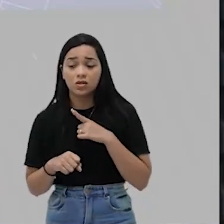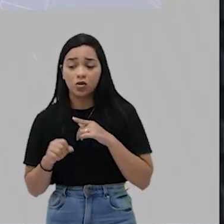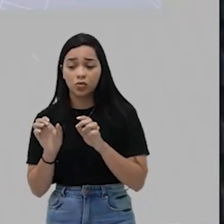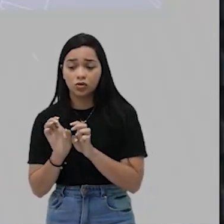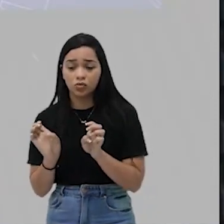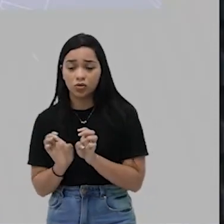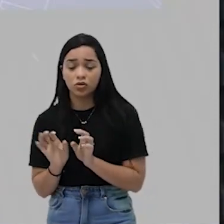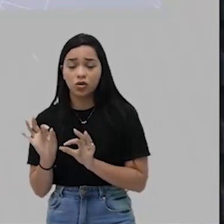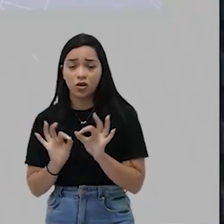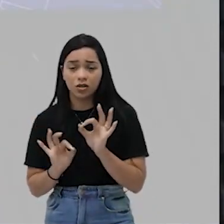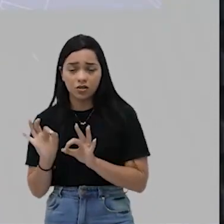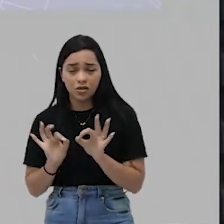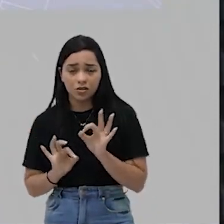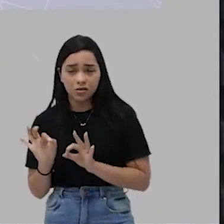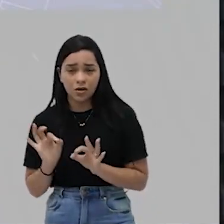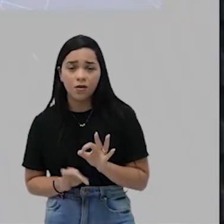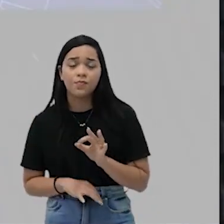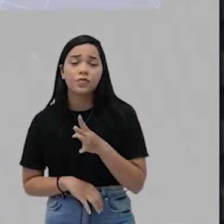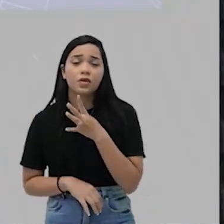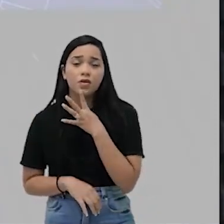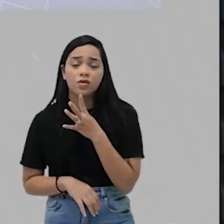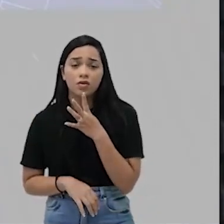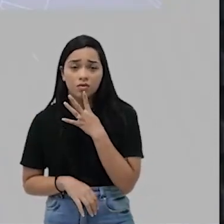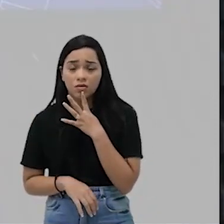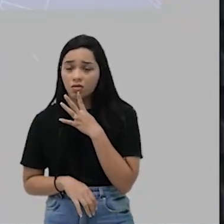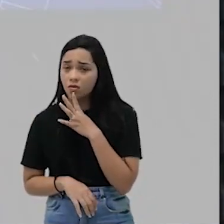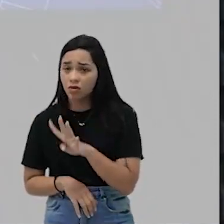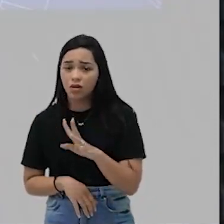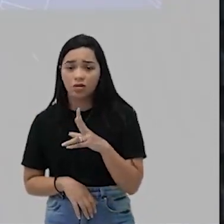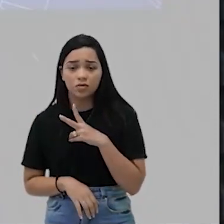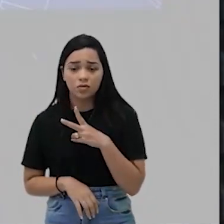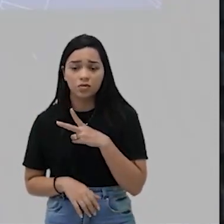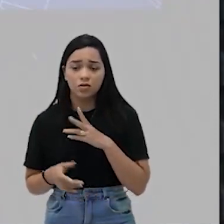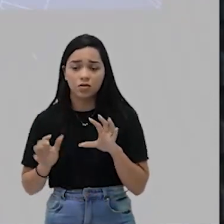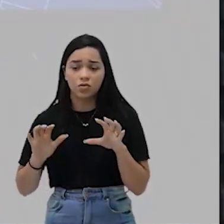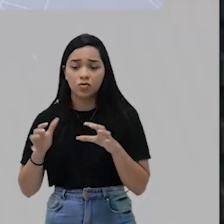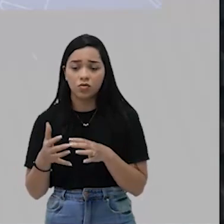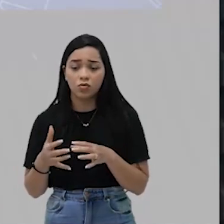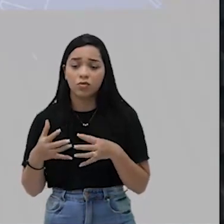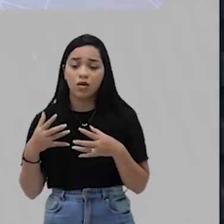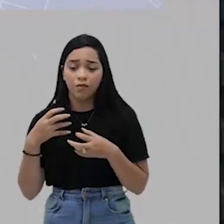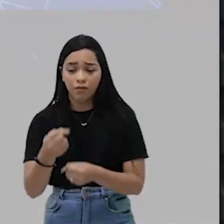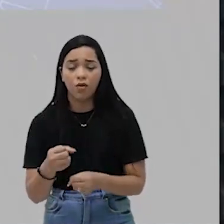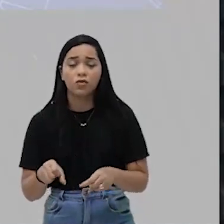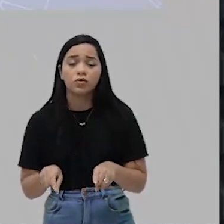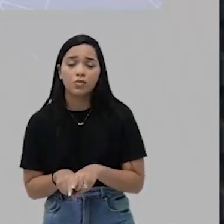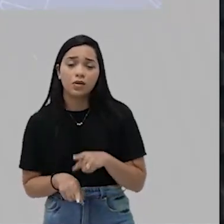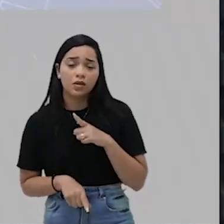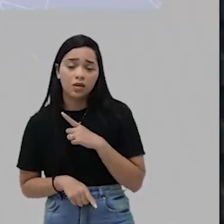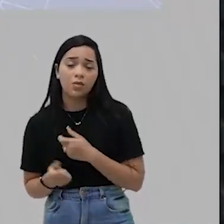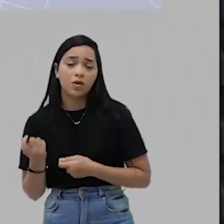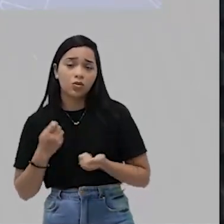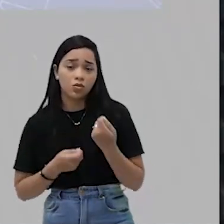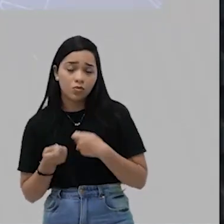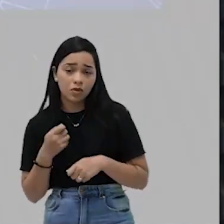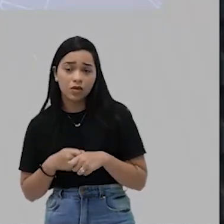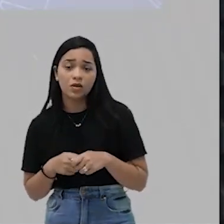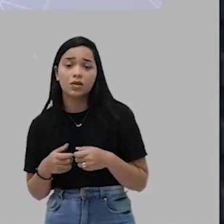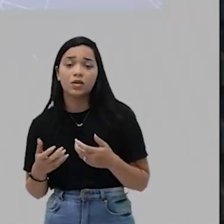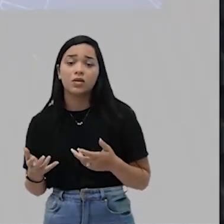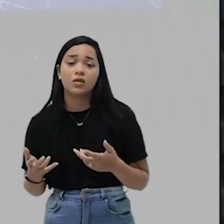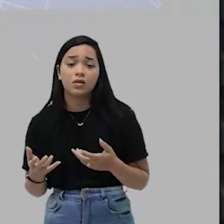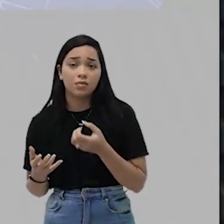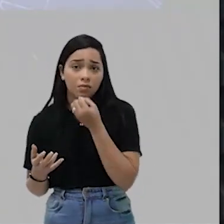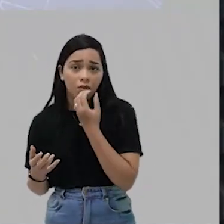estrutura de organização primitiva, que desconhecem a propriedade privada, que o coletivo está muito forte, que têm uma economia de subsistência,